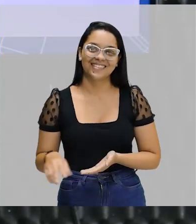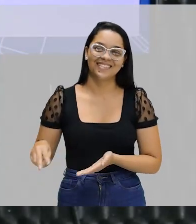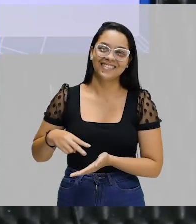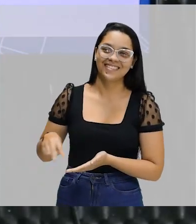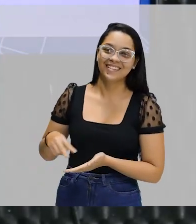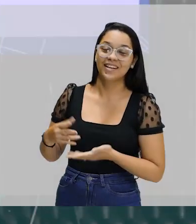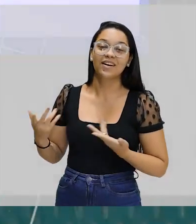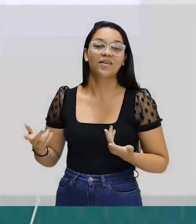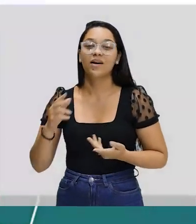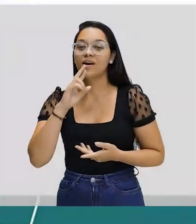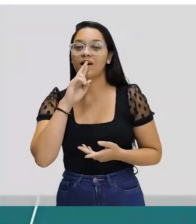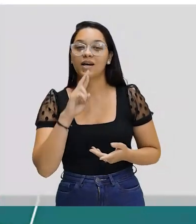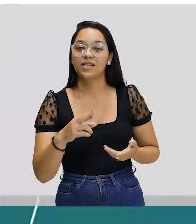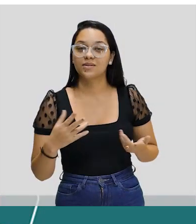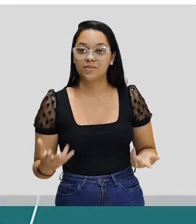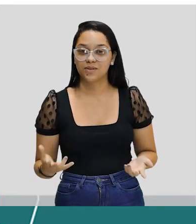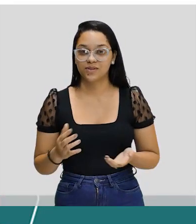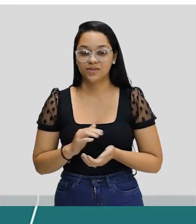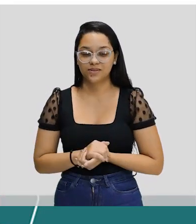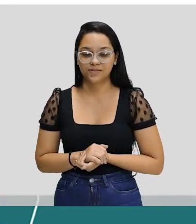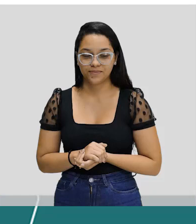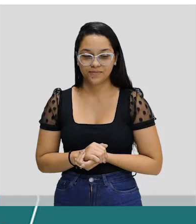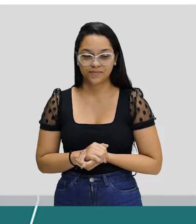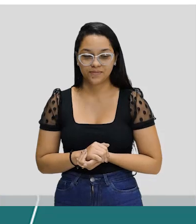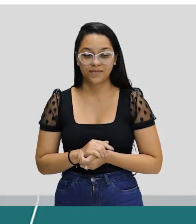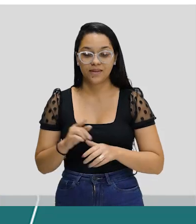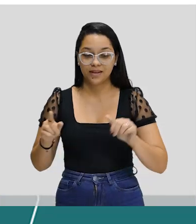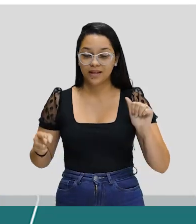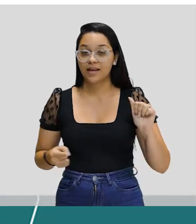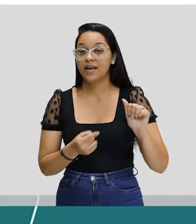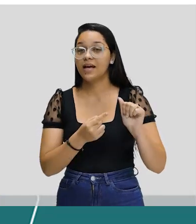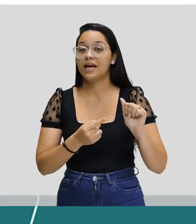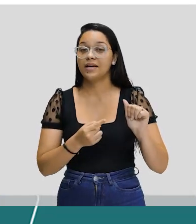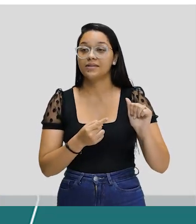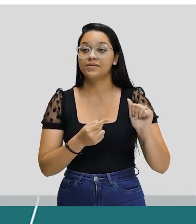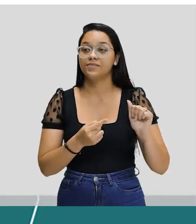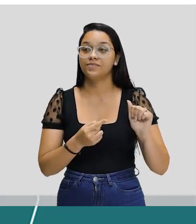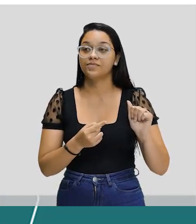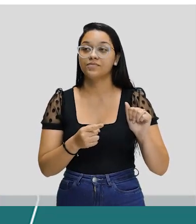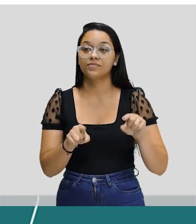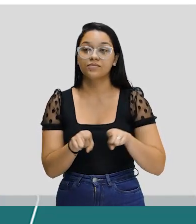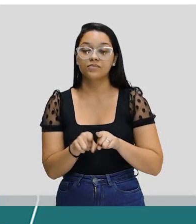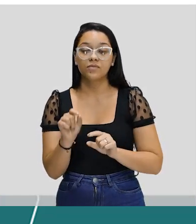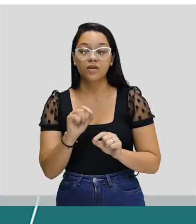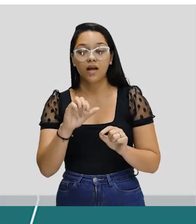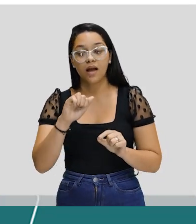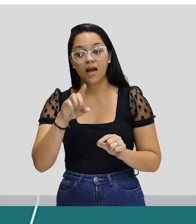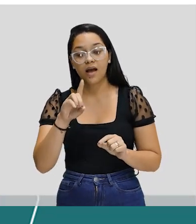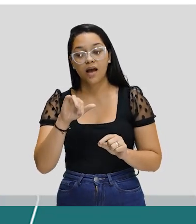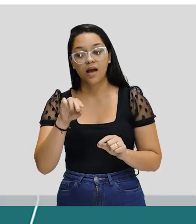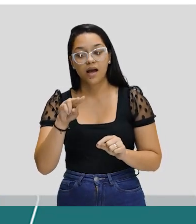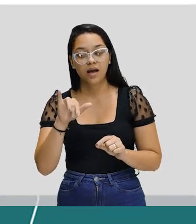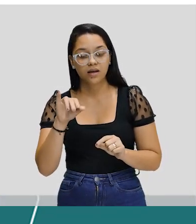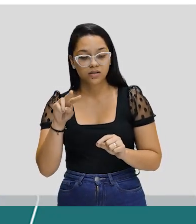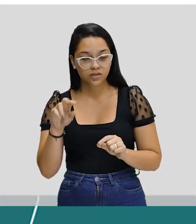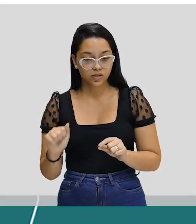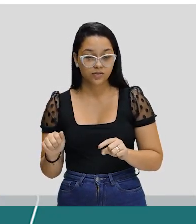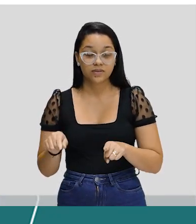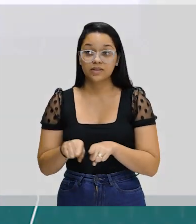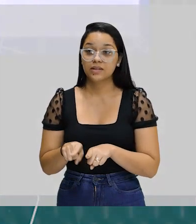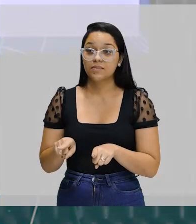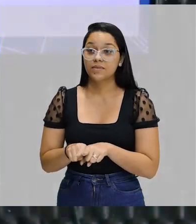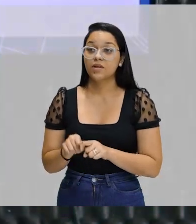Vamos ver qual é a questão certa. Ó, adição, mas também é aditiva. E